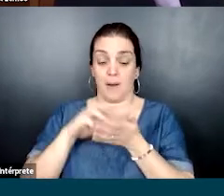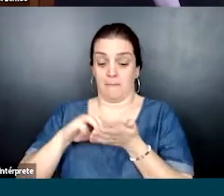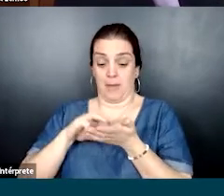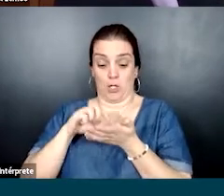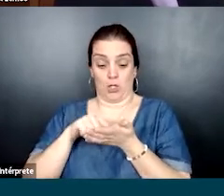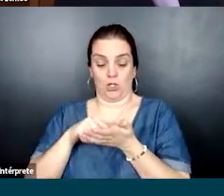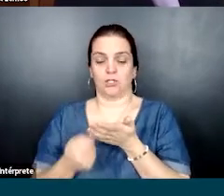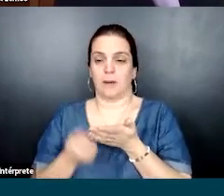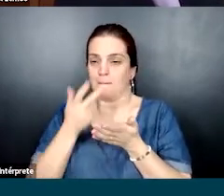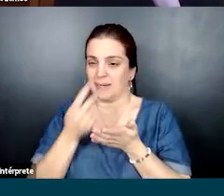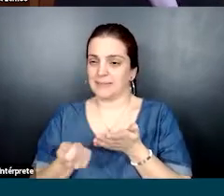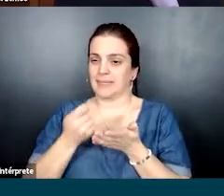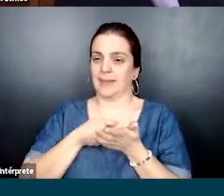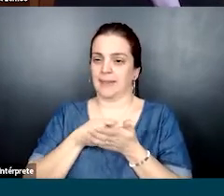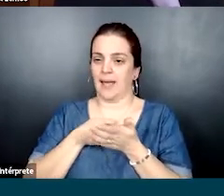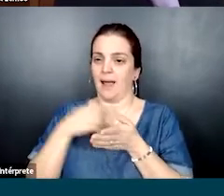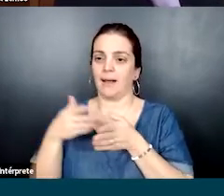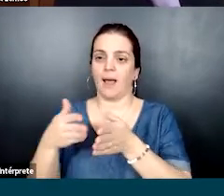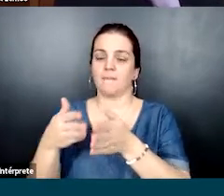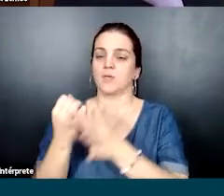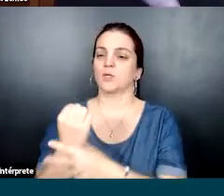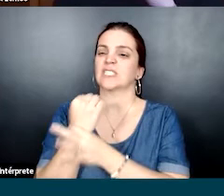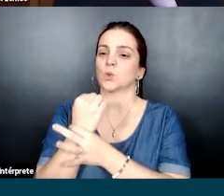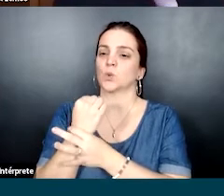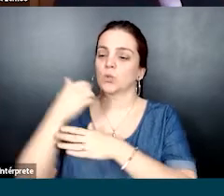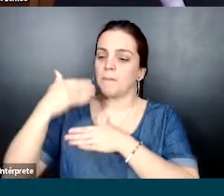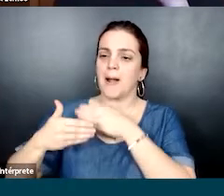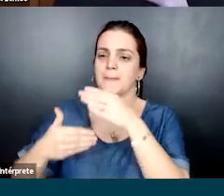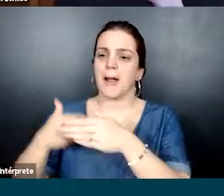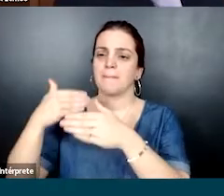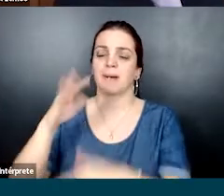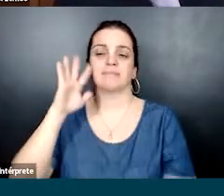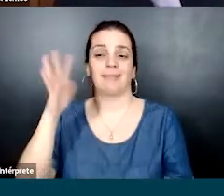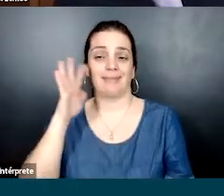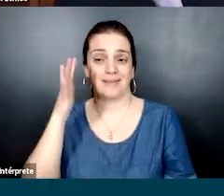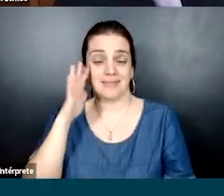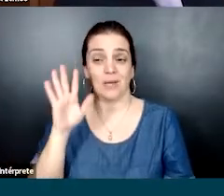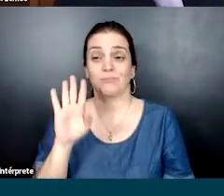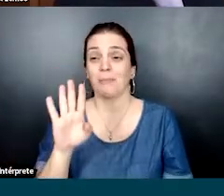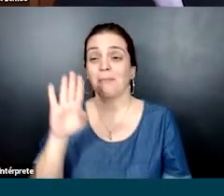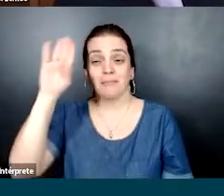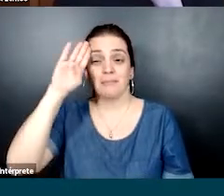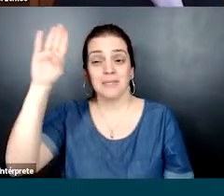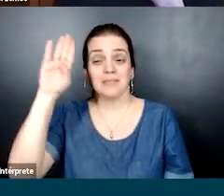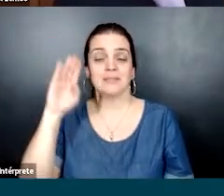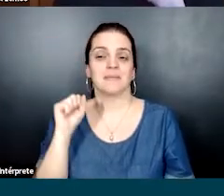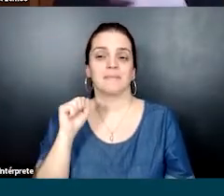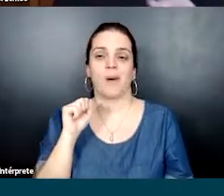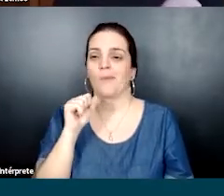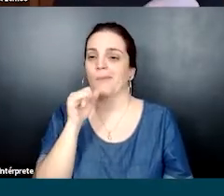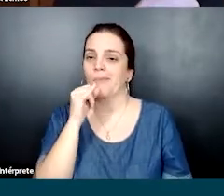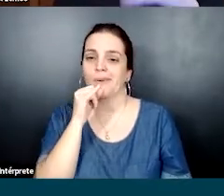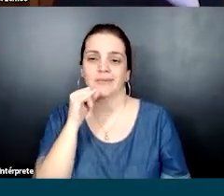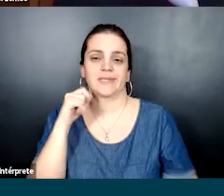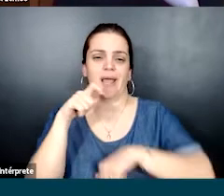a metodologia, ela parece que oferece mesmo um caminho muito seguro, assim, para tomadas de decisão, né? Principalmente quando a gente está lidando com